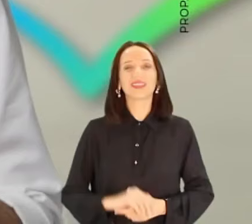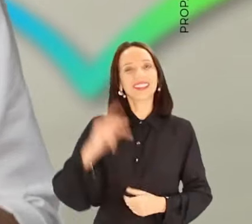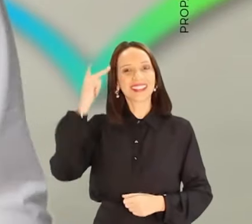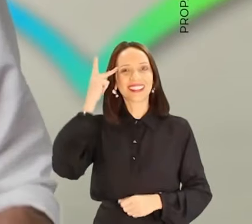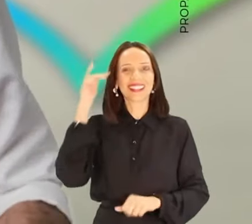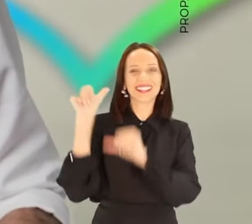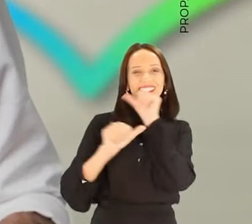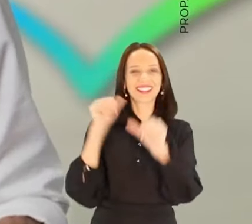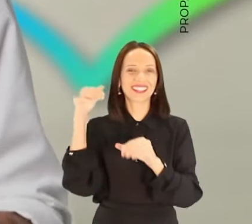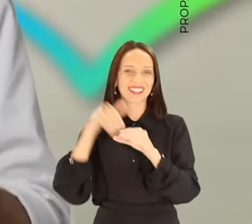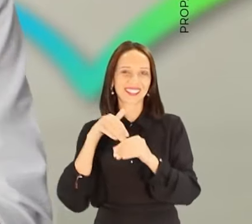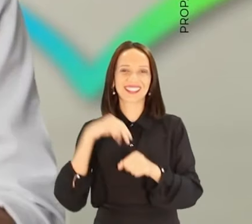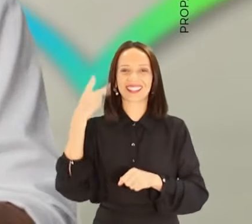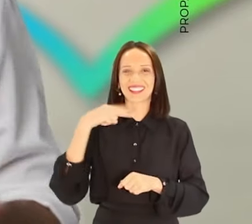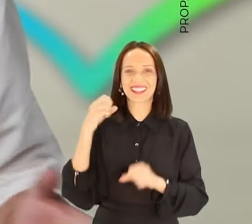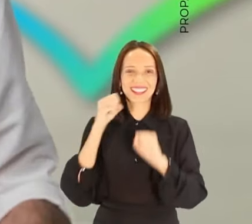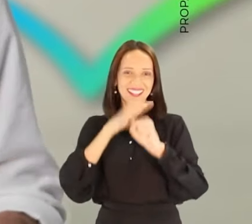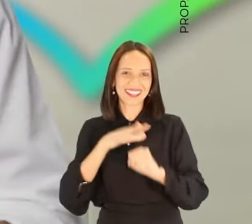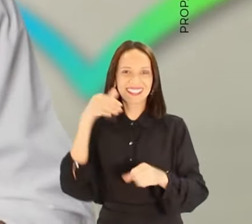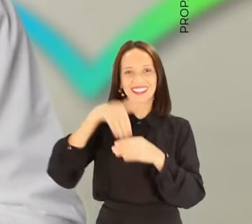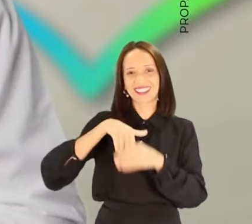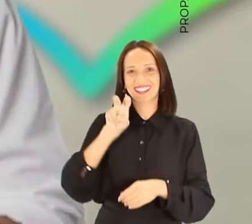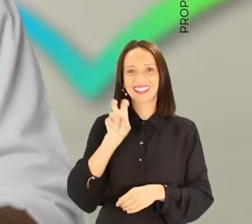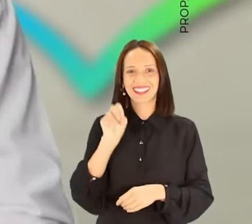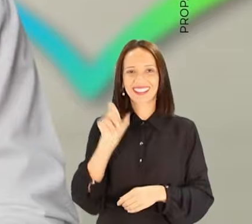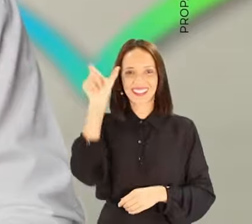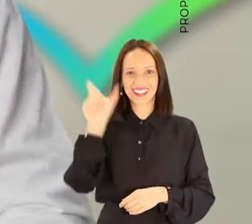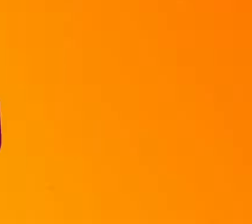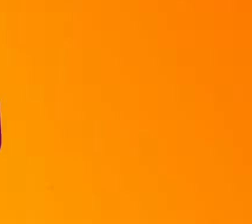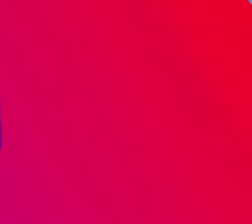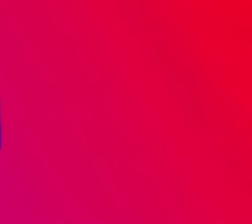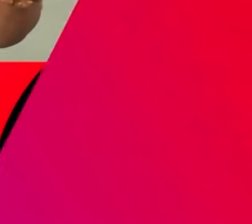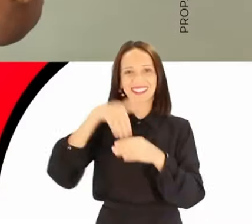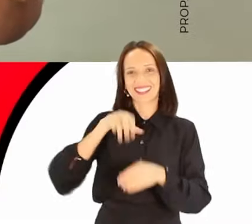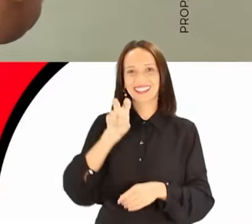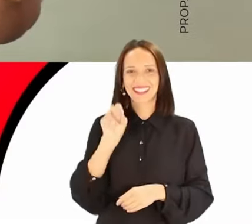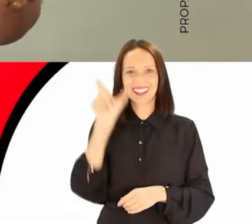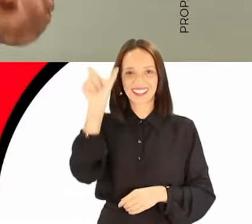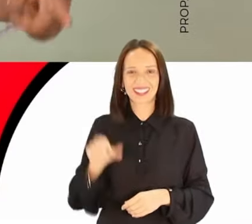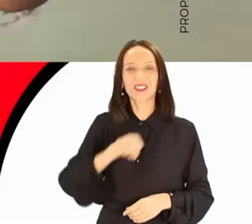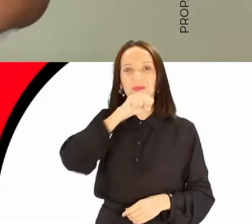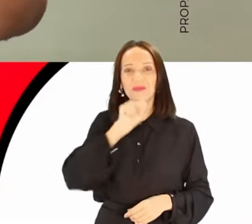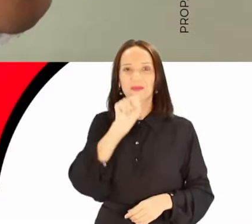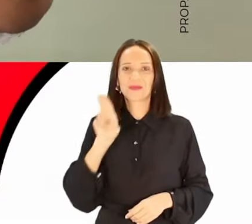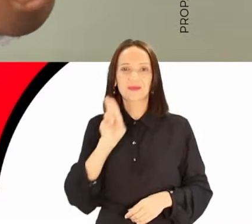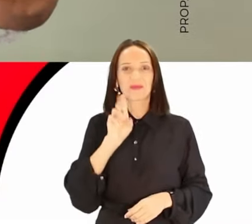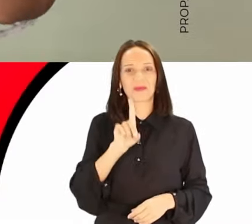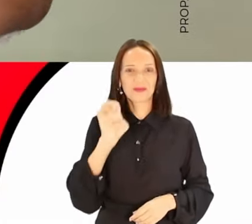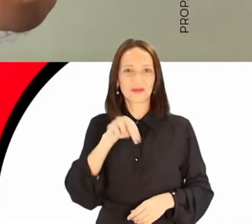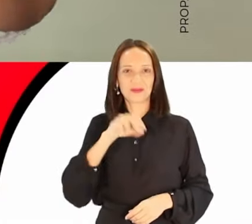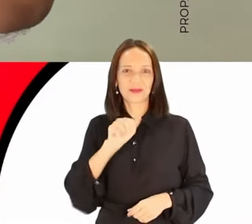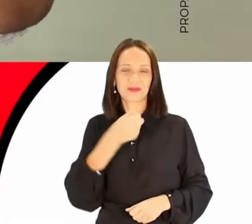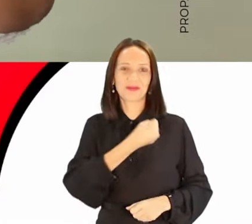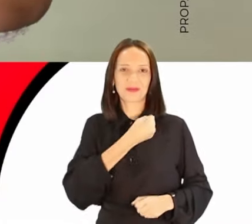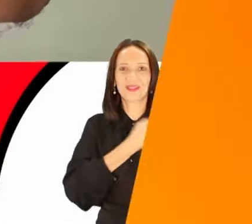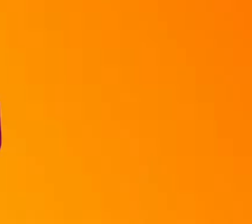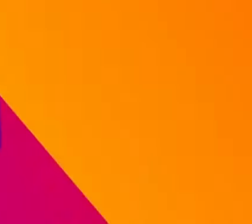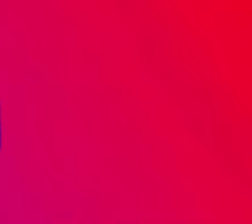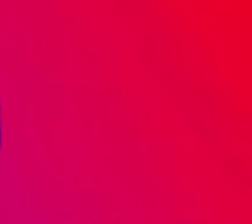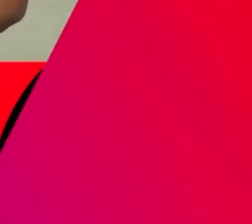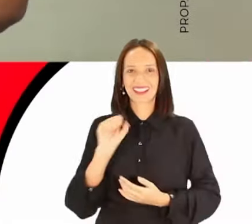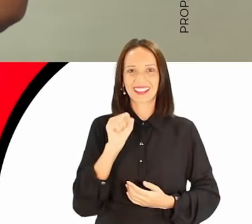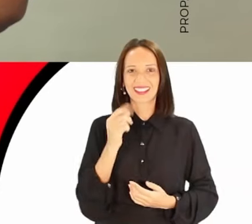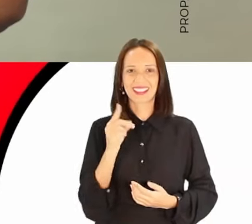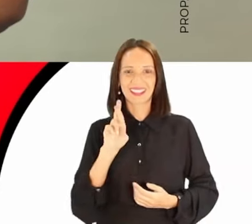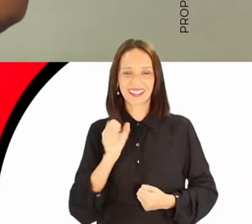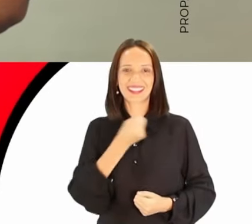Para mudar São Paulo, vote nos vereadores do PSOL. Vote 50. Mãe Sul de Nanã, 50-7-7-7.